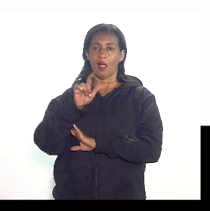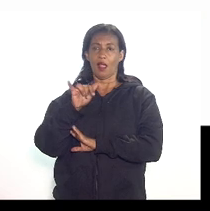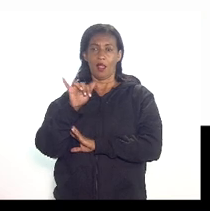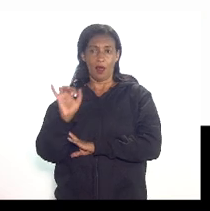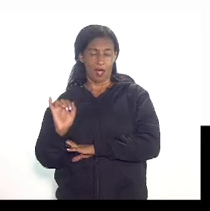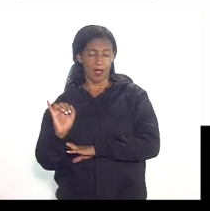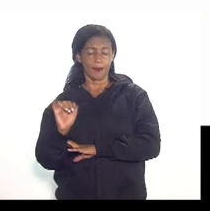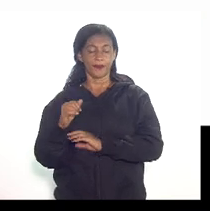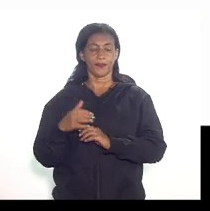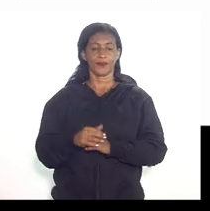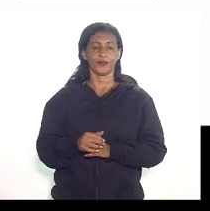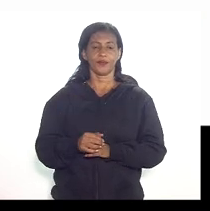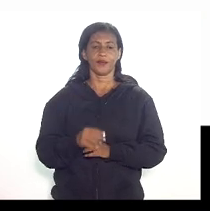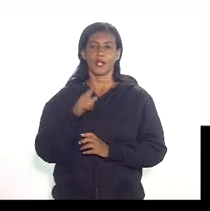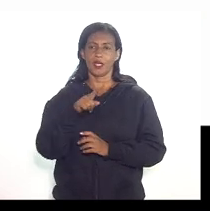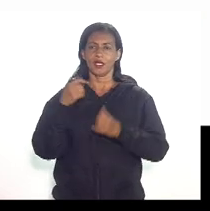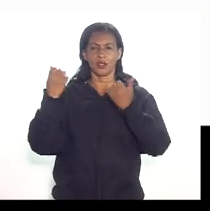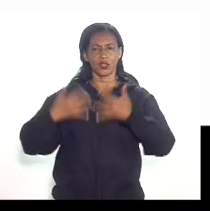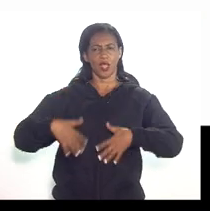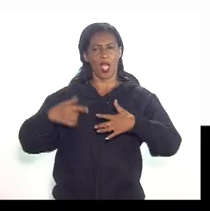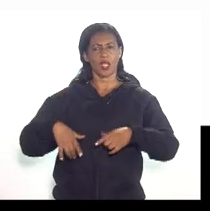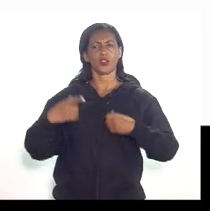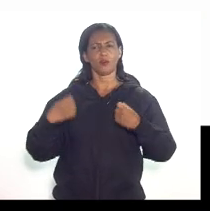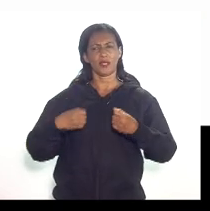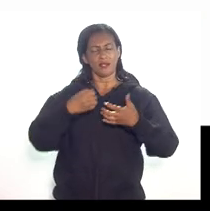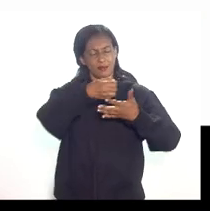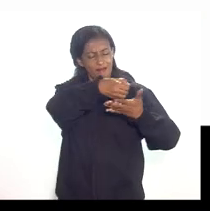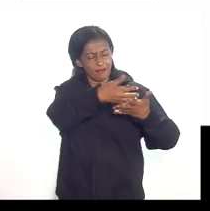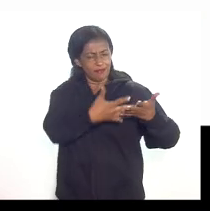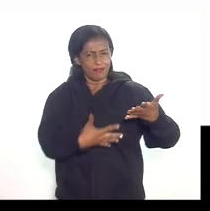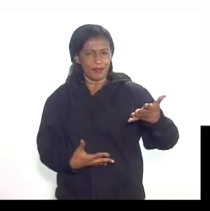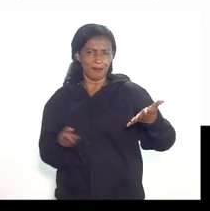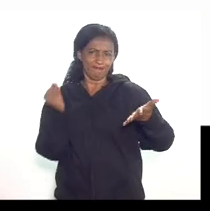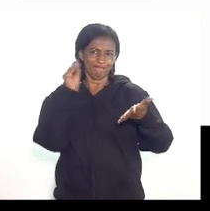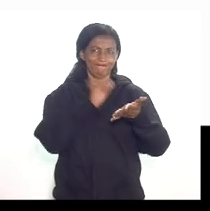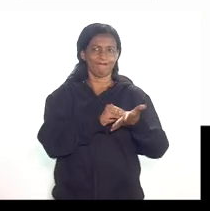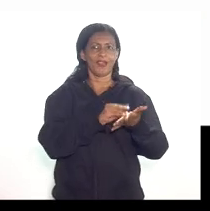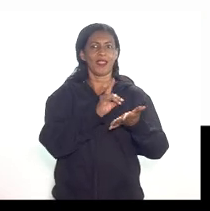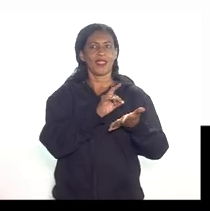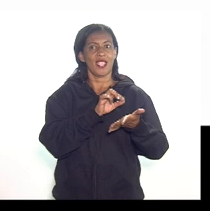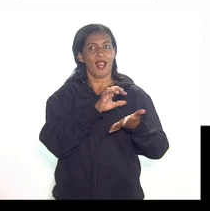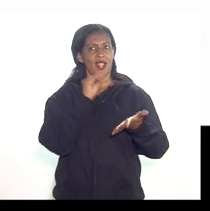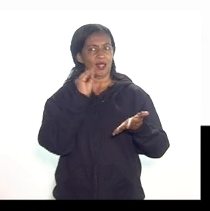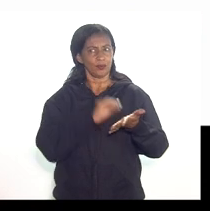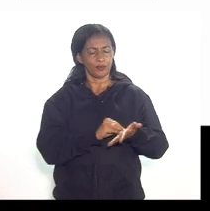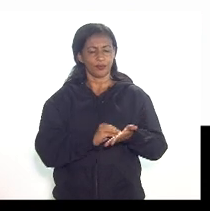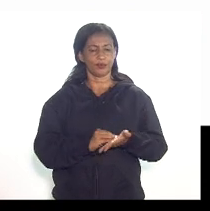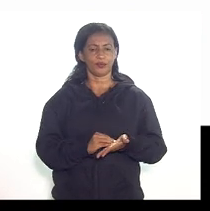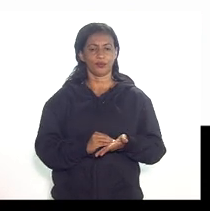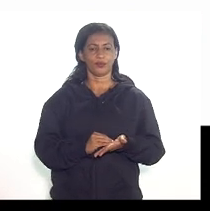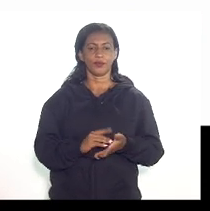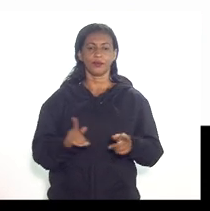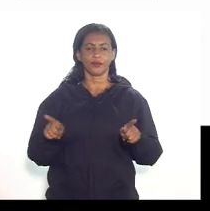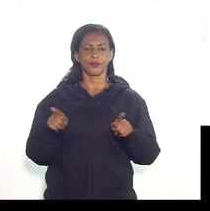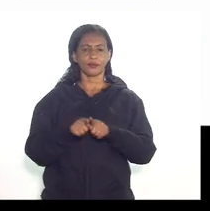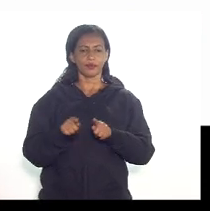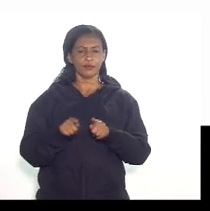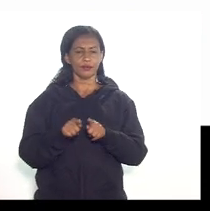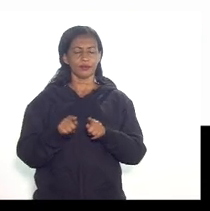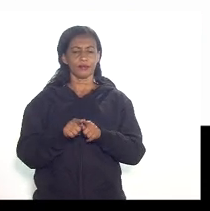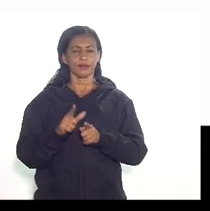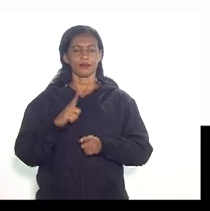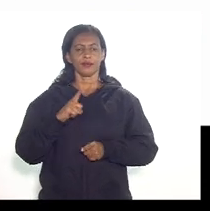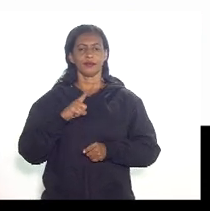disciplina o RGT esses gastos devem ser declarados no RGT trouxe aqui então